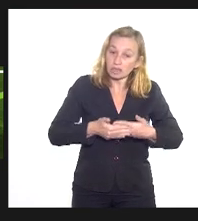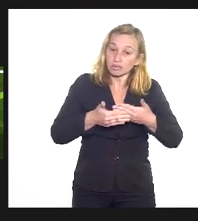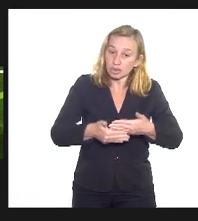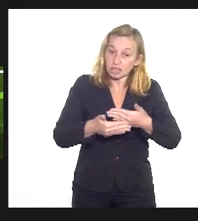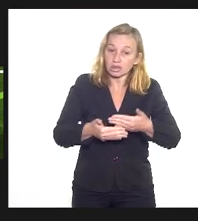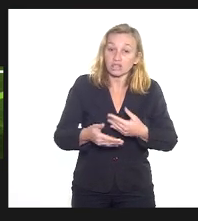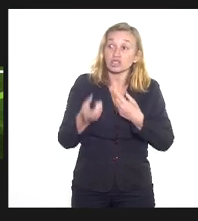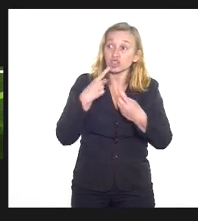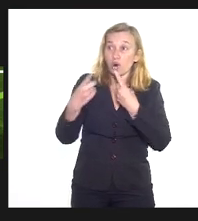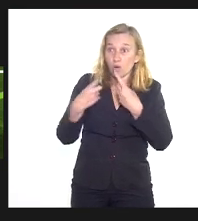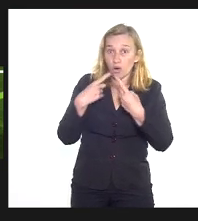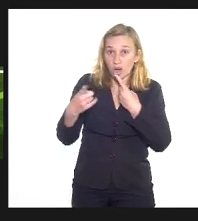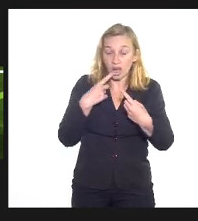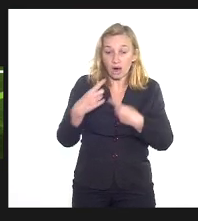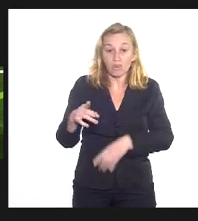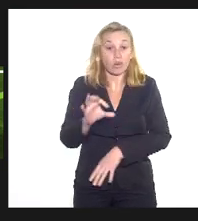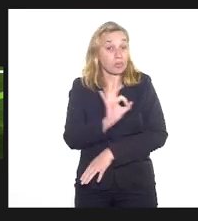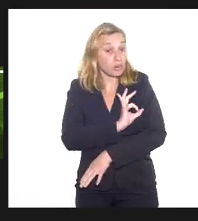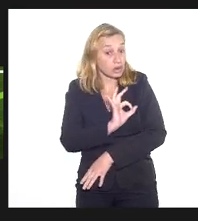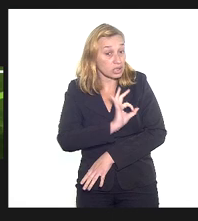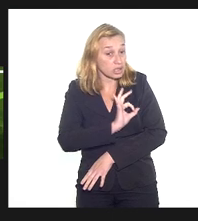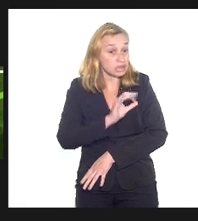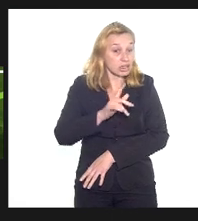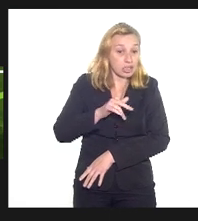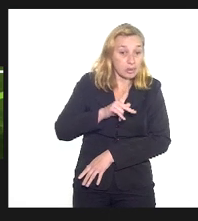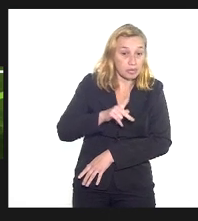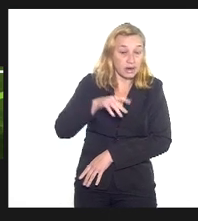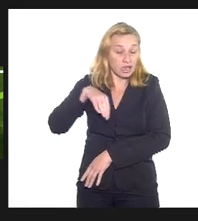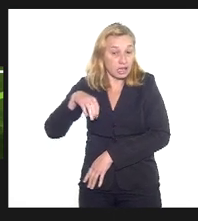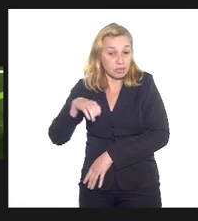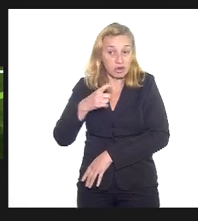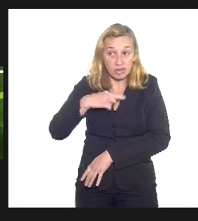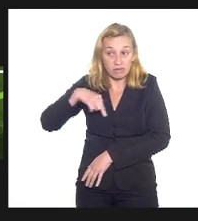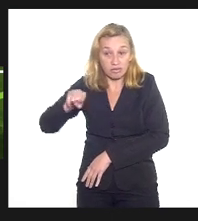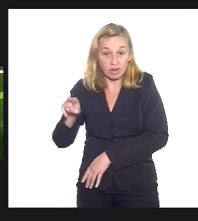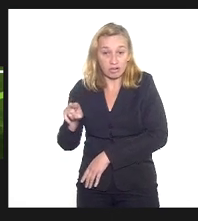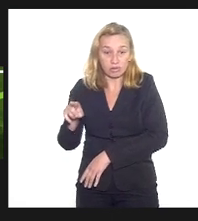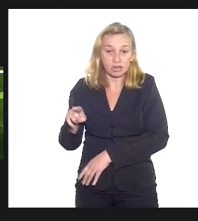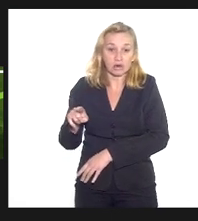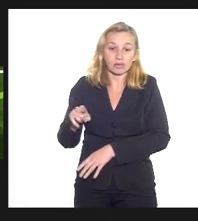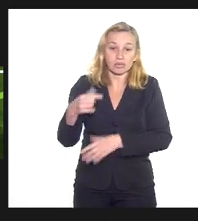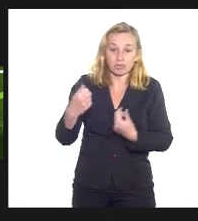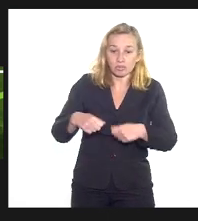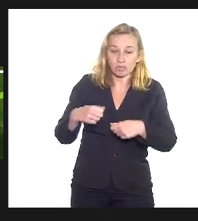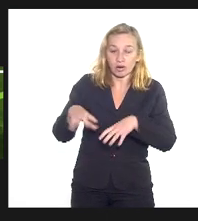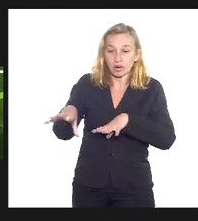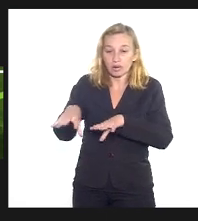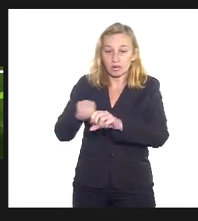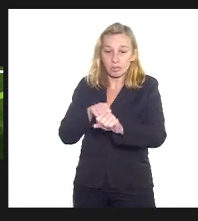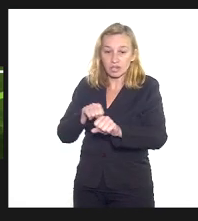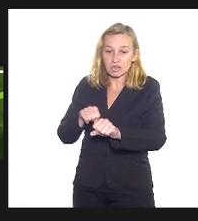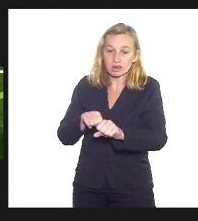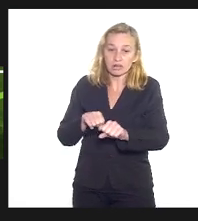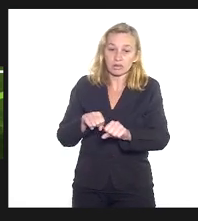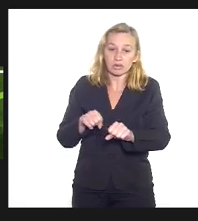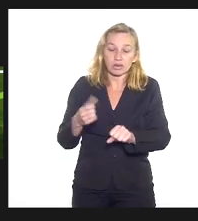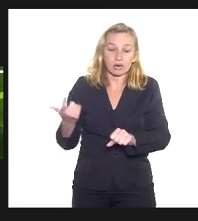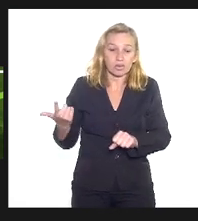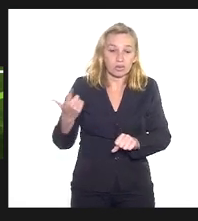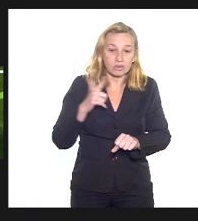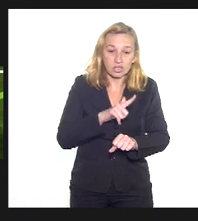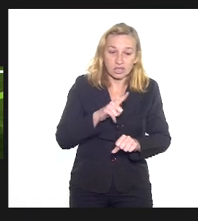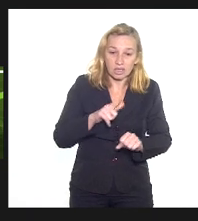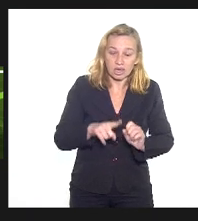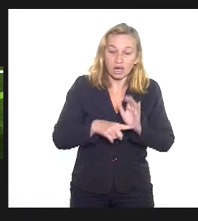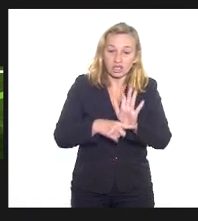com a polícia com a PM que vai também nesses locais para a gente estar propondo uma formação para esse pessoal poder estar atendendo de